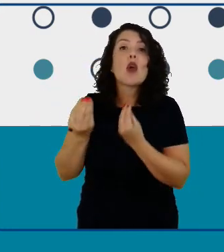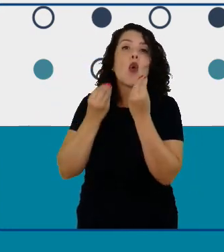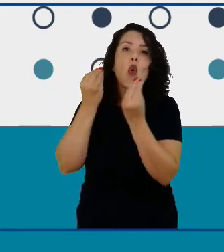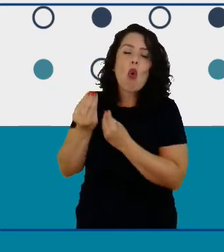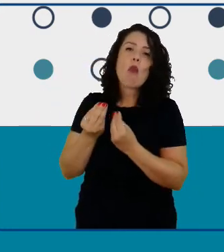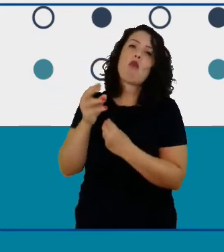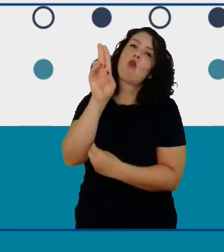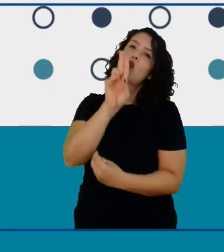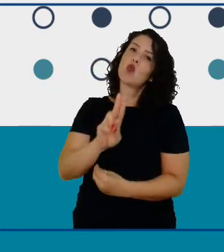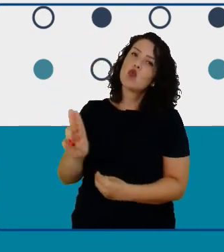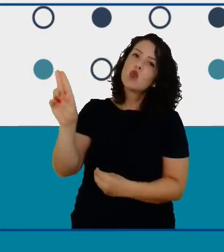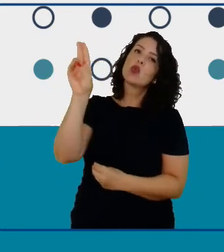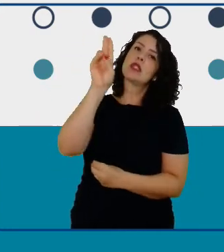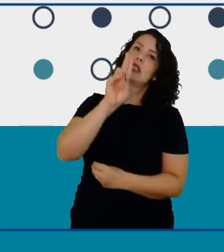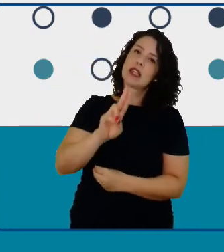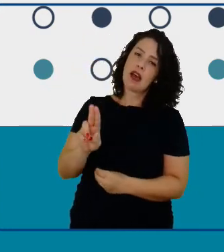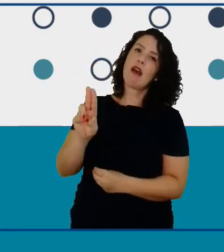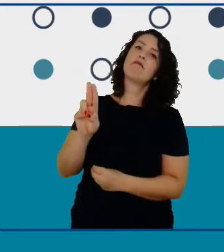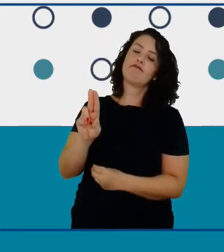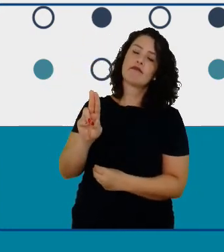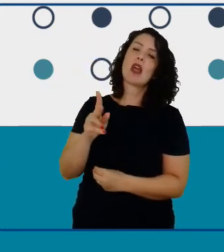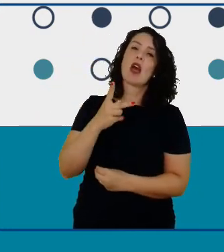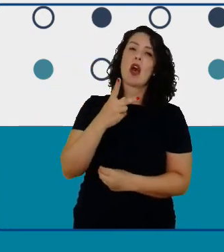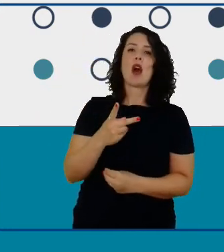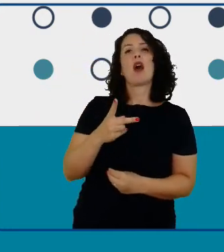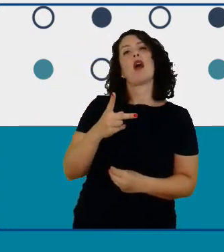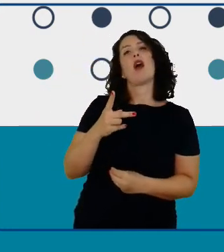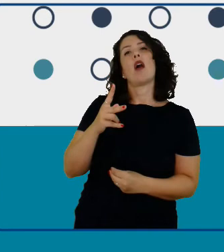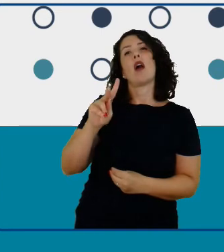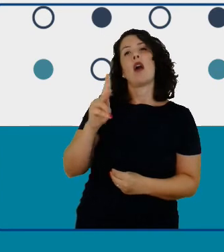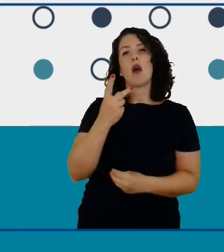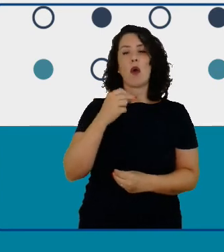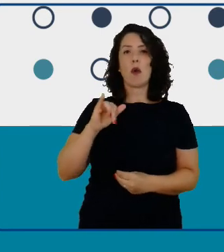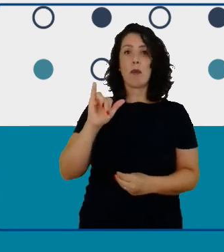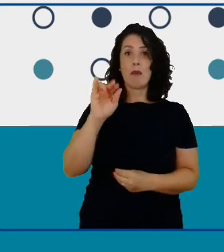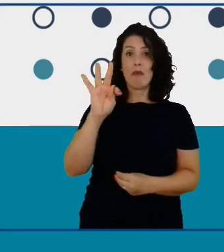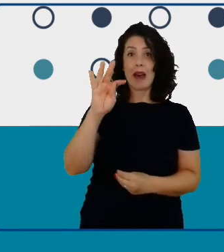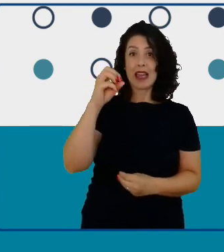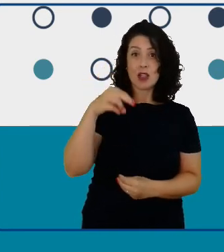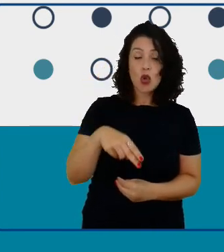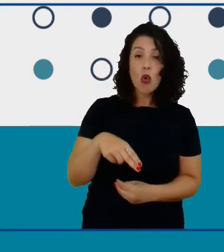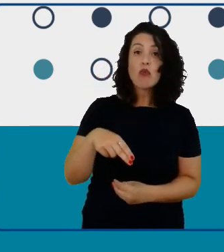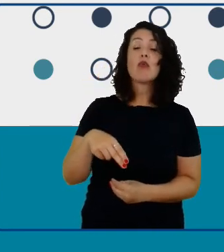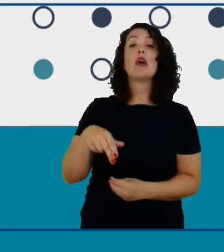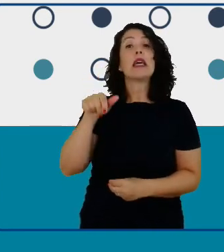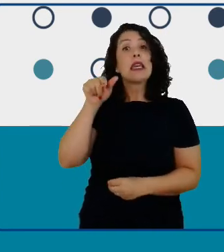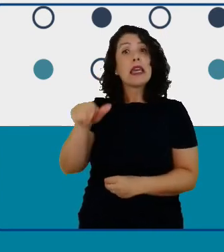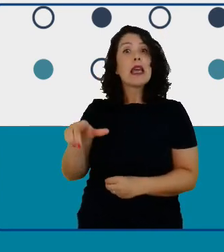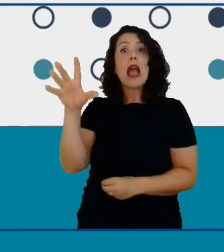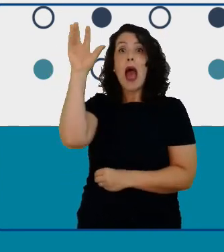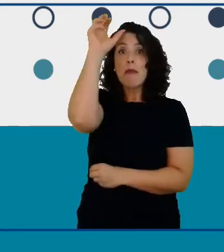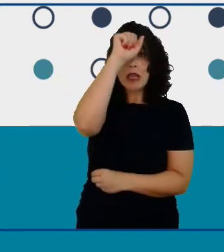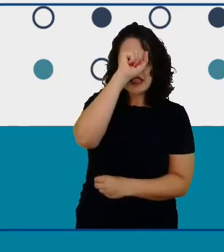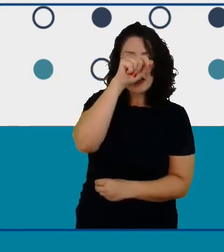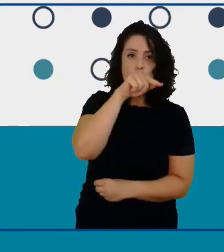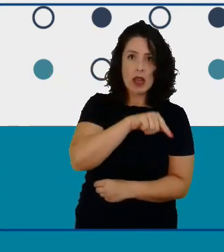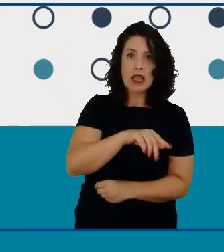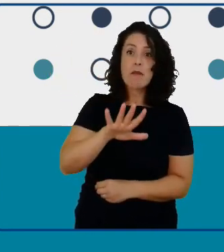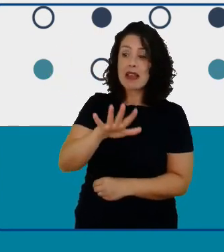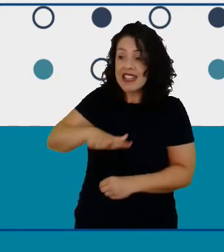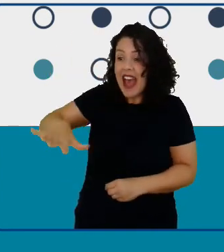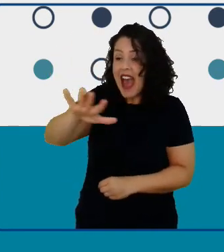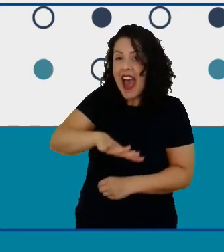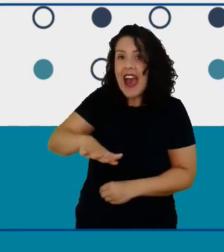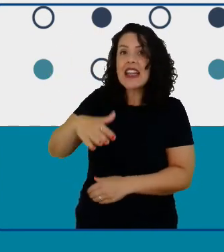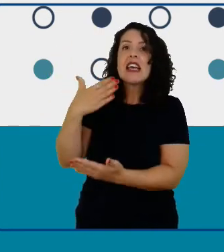o Python que foi uma das coisas que ele aprendeu no clube na área que ele está estudando hoje que é uma área dentro da